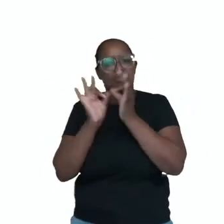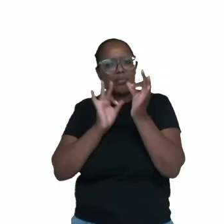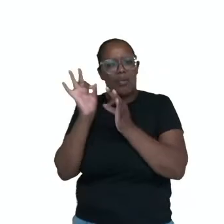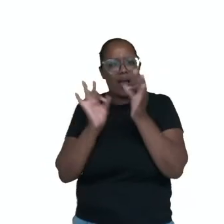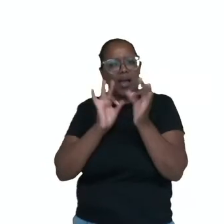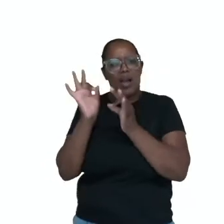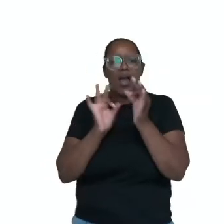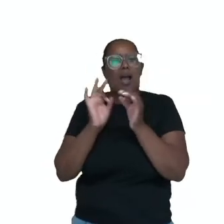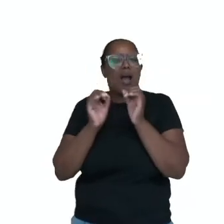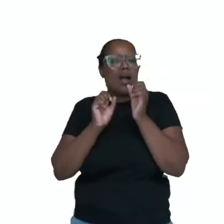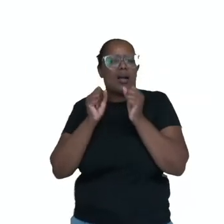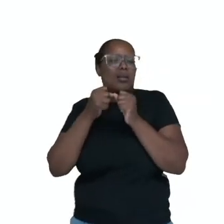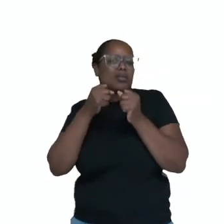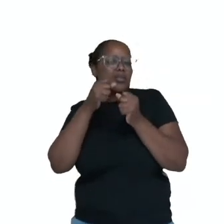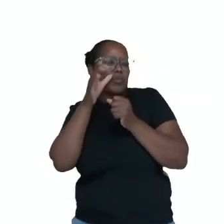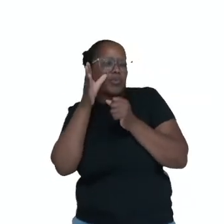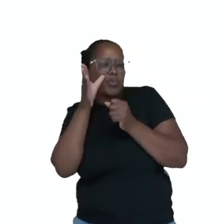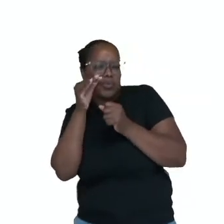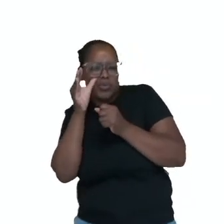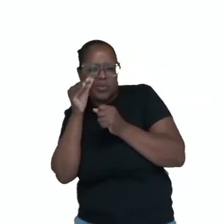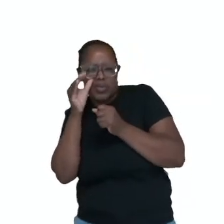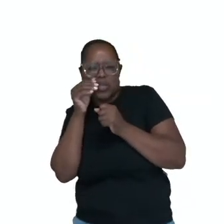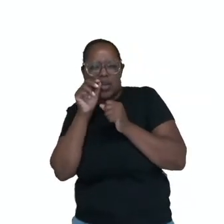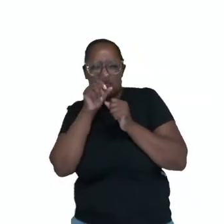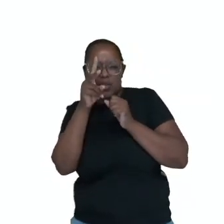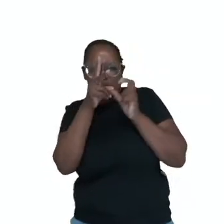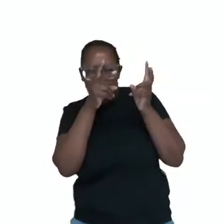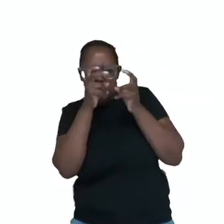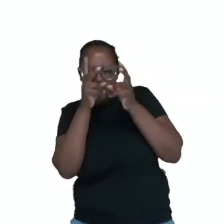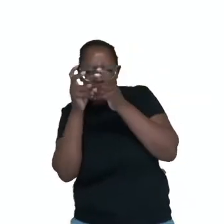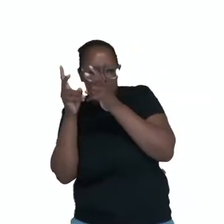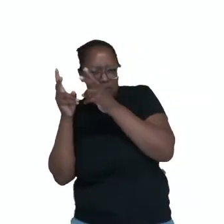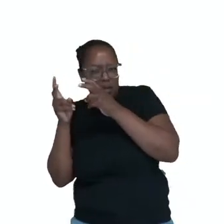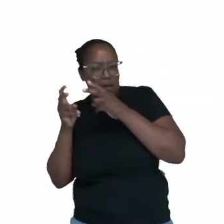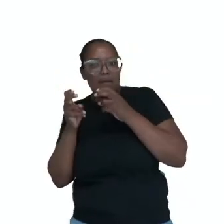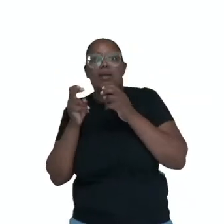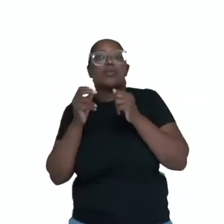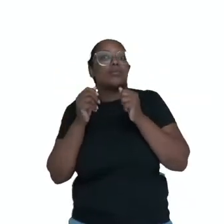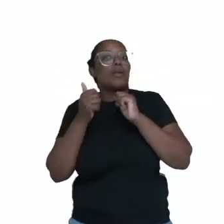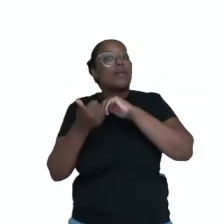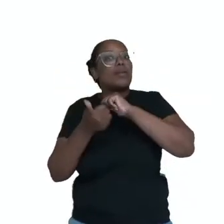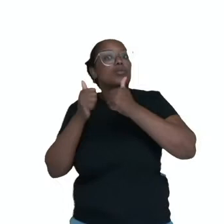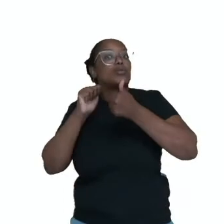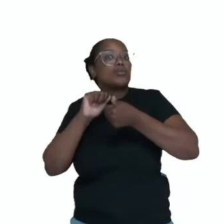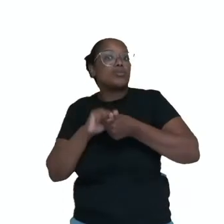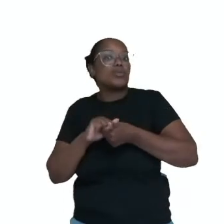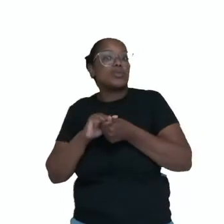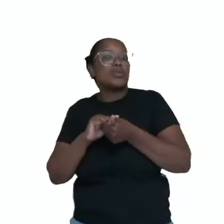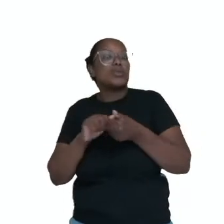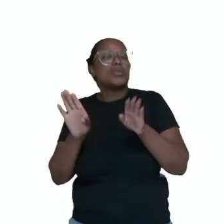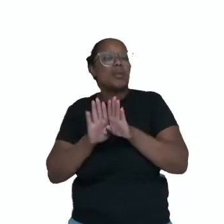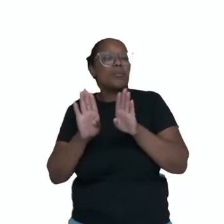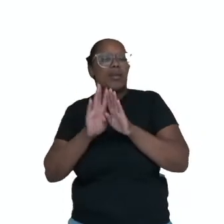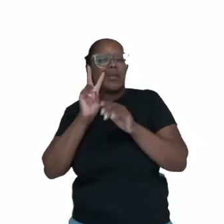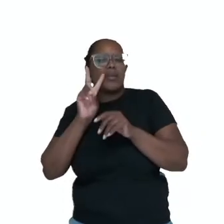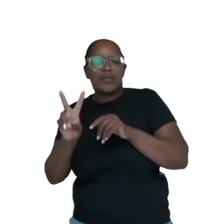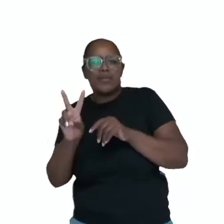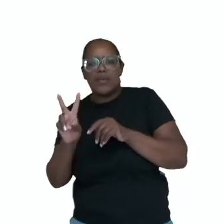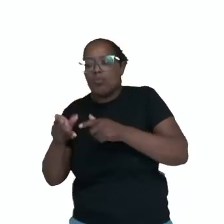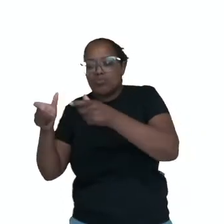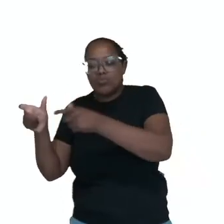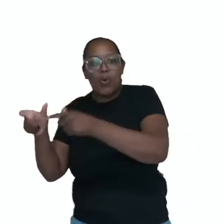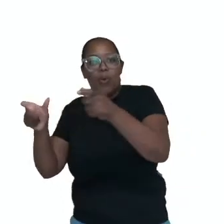precipitação, criando oportunidade adequada, antecipar as jogadas, explorar o lado fraco do